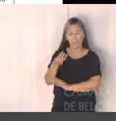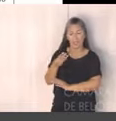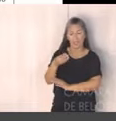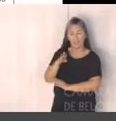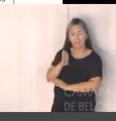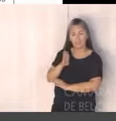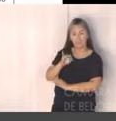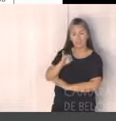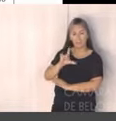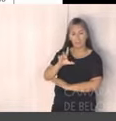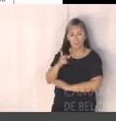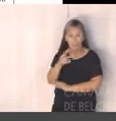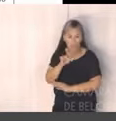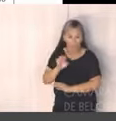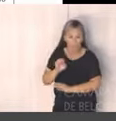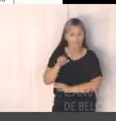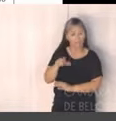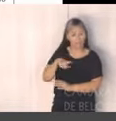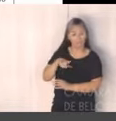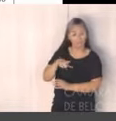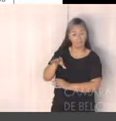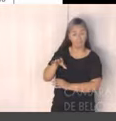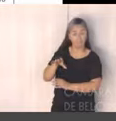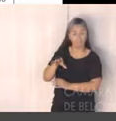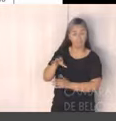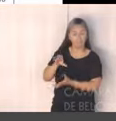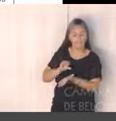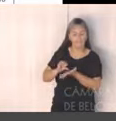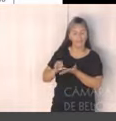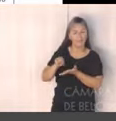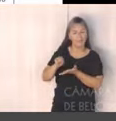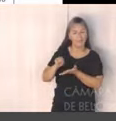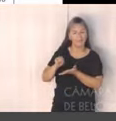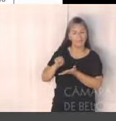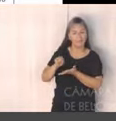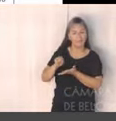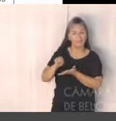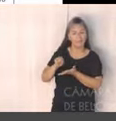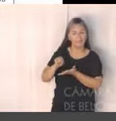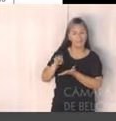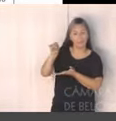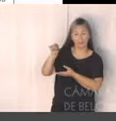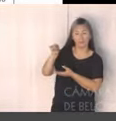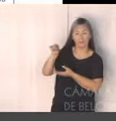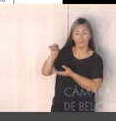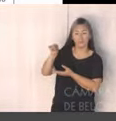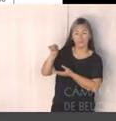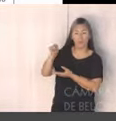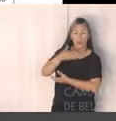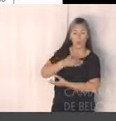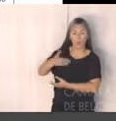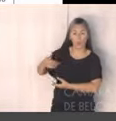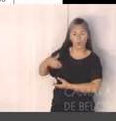2022, de repasses do SUS, do governo federal, para o Fundo Municipal de